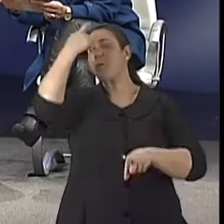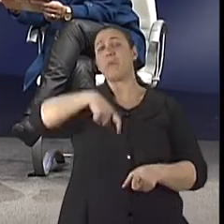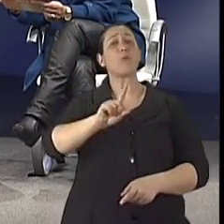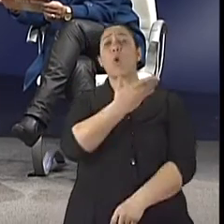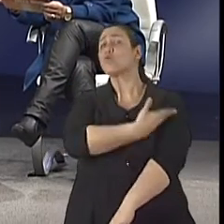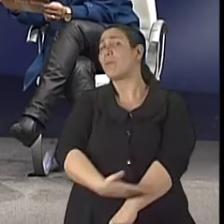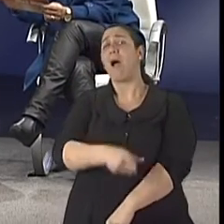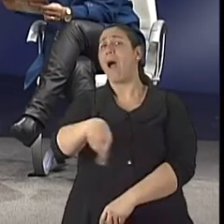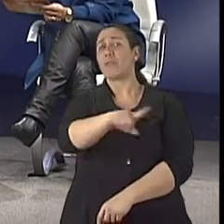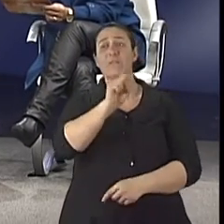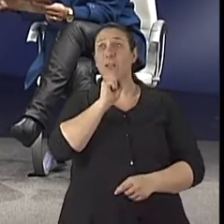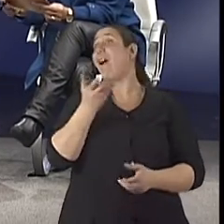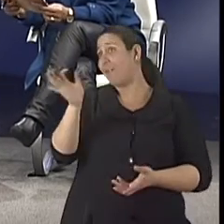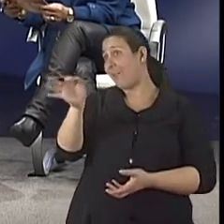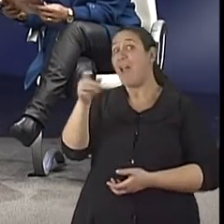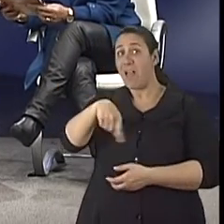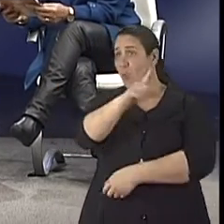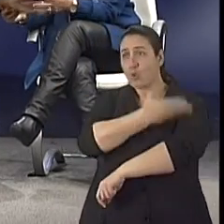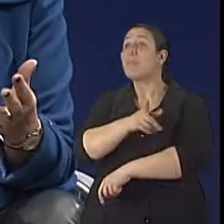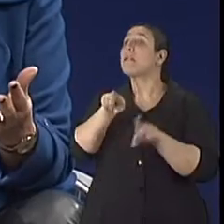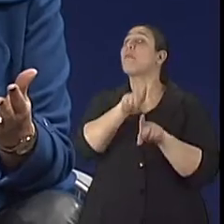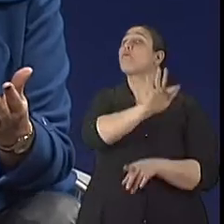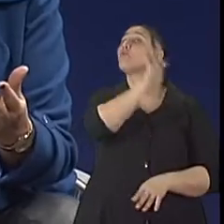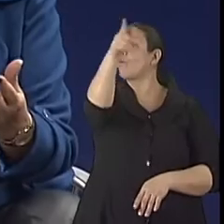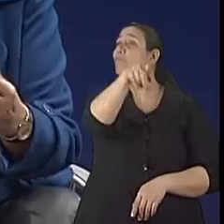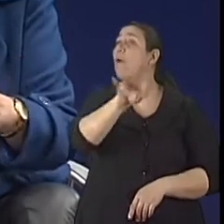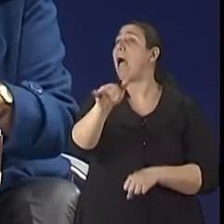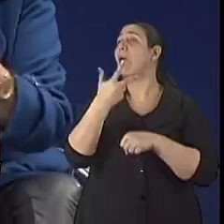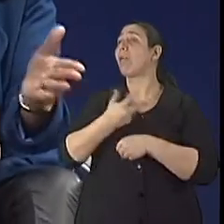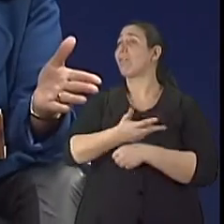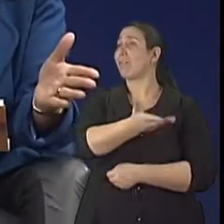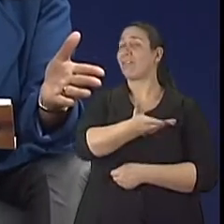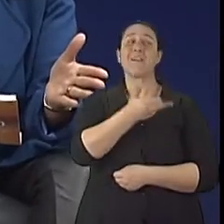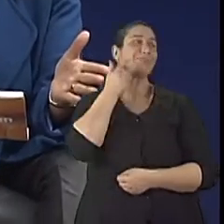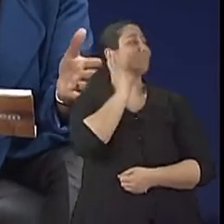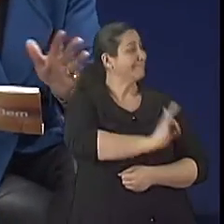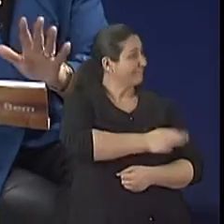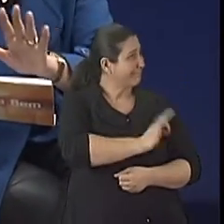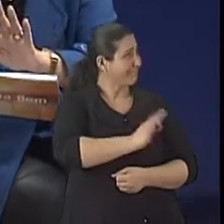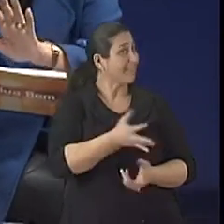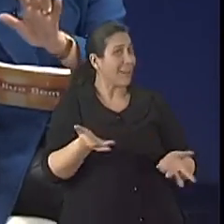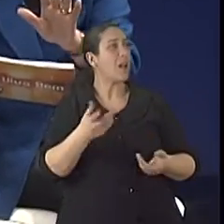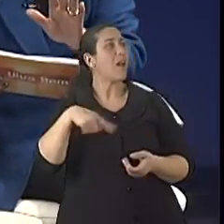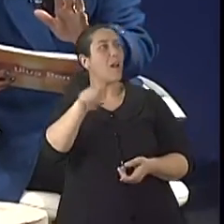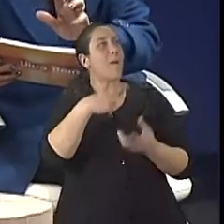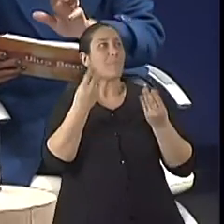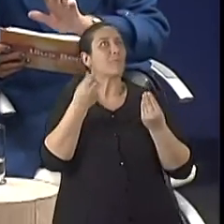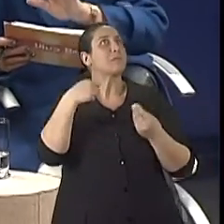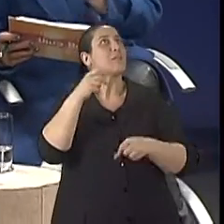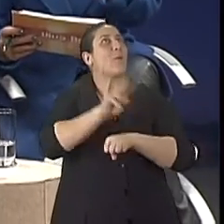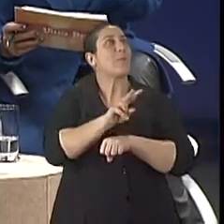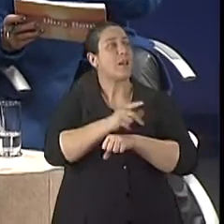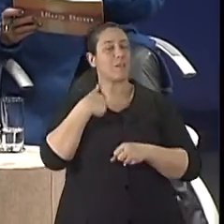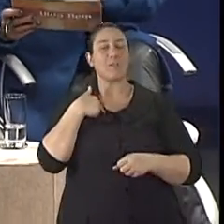E que no futuro também vão ser velhas, né? E no futuro vão ser velhos, que nem eu digo sempre aqui no programa, só tem uma forma de não envelhecer. Essa eu não quero. Quero